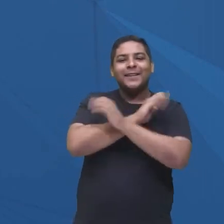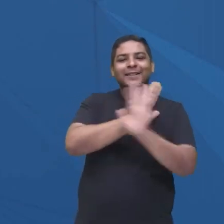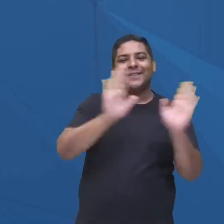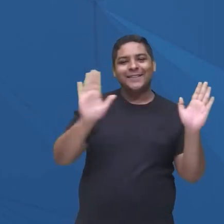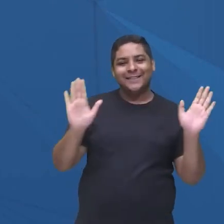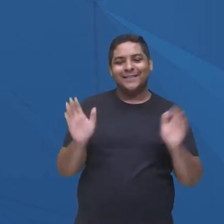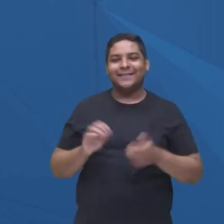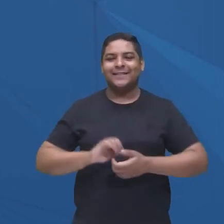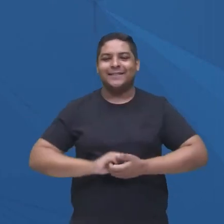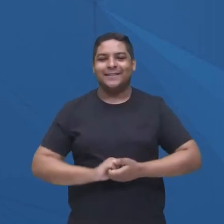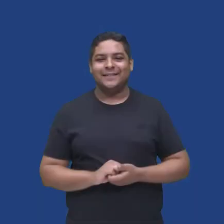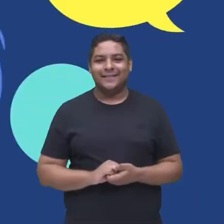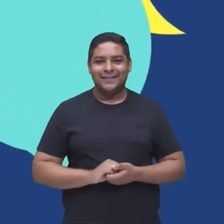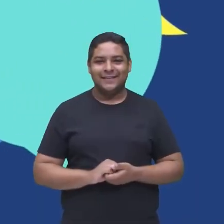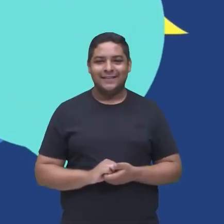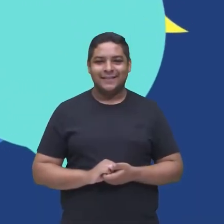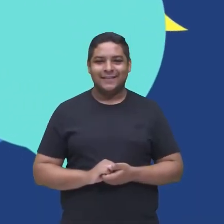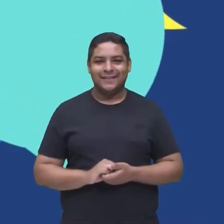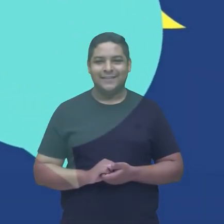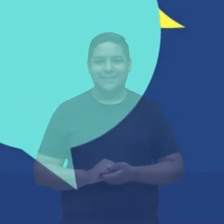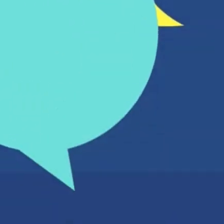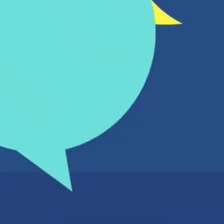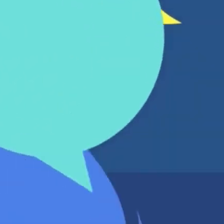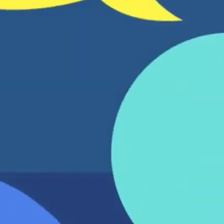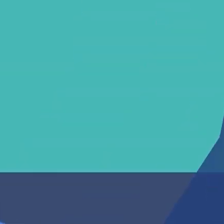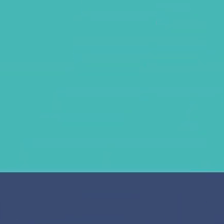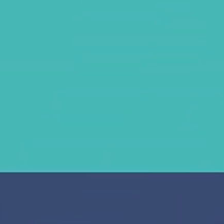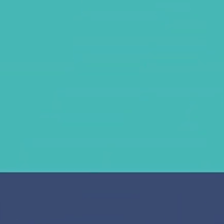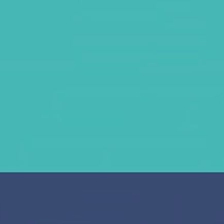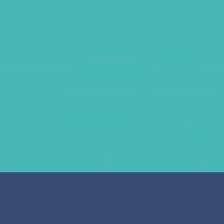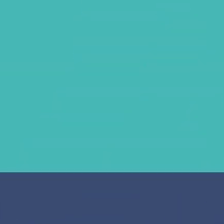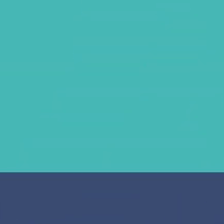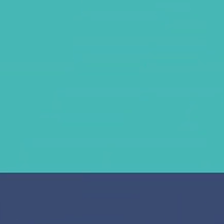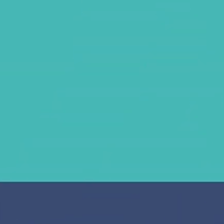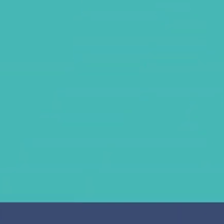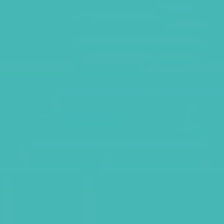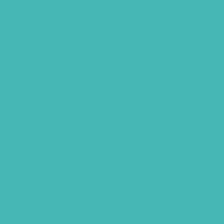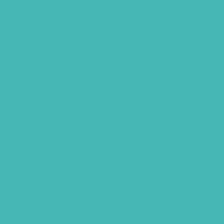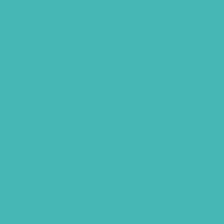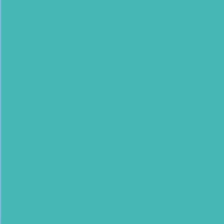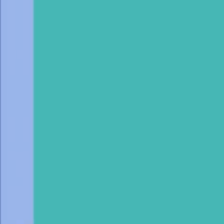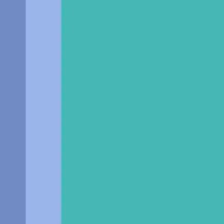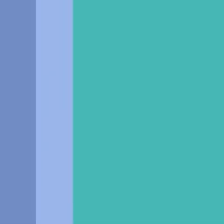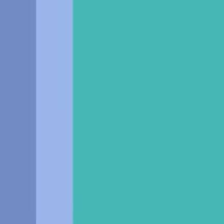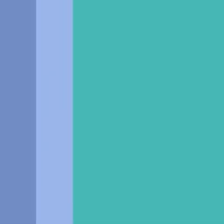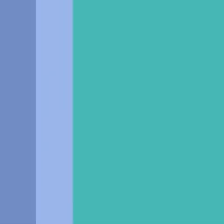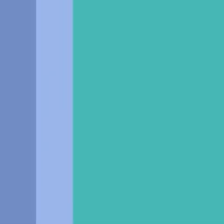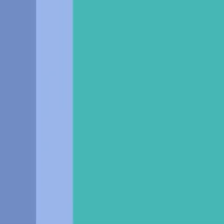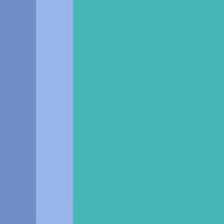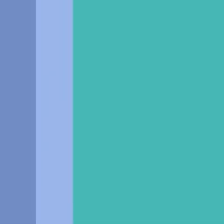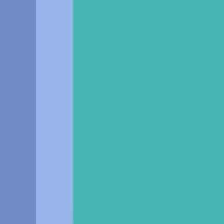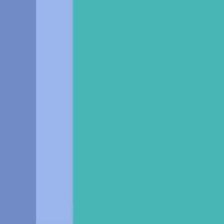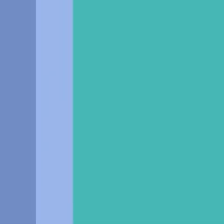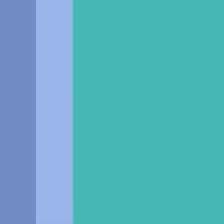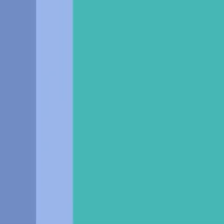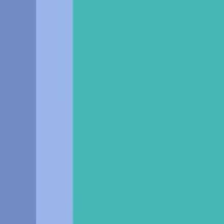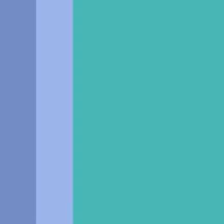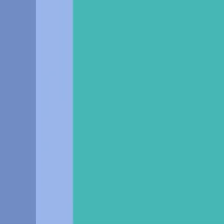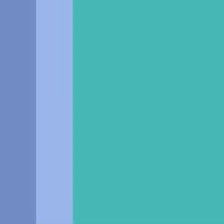Um abraço a todos e tchau!